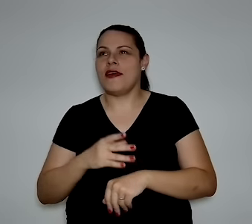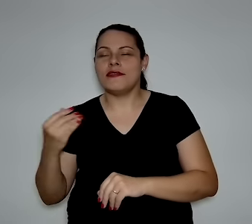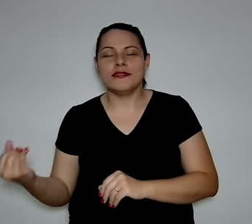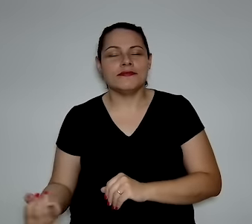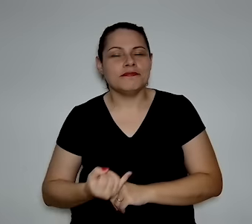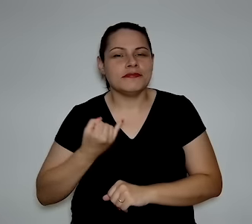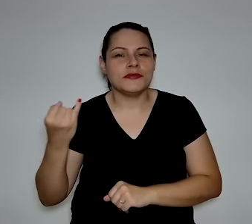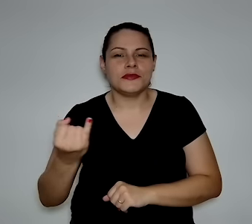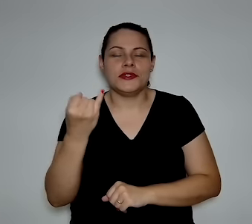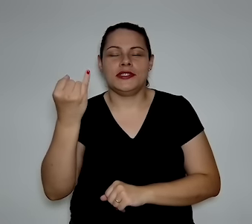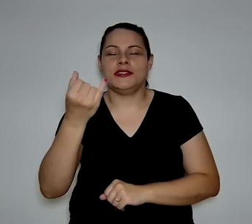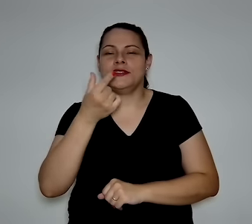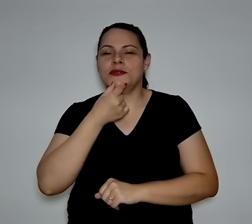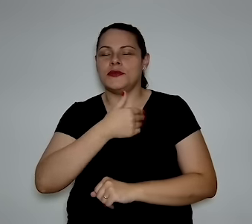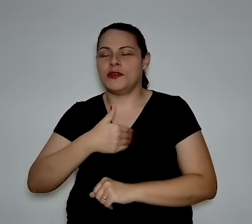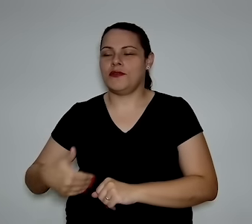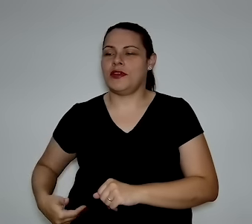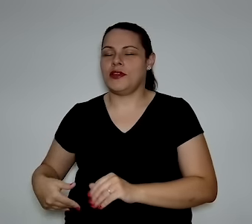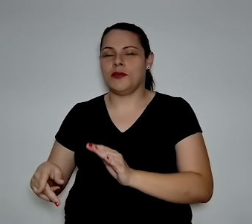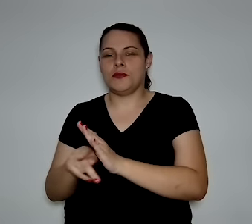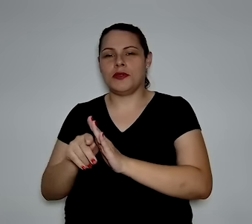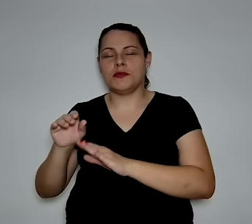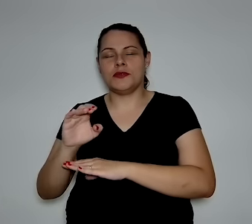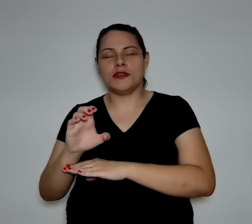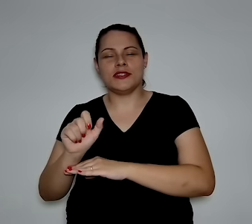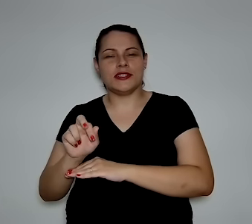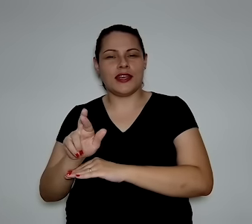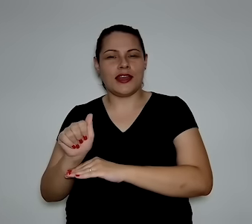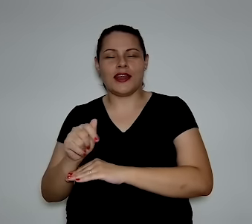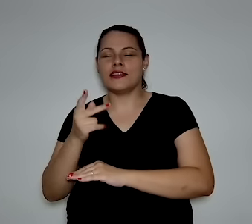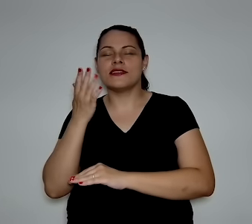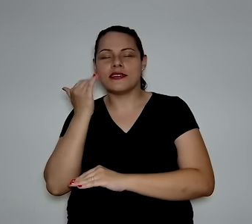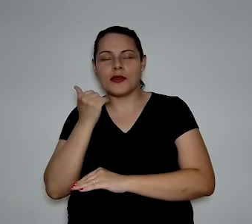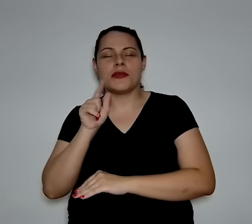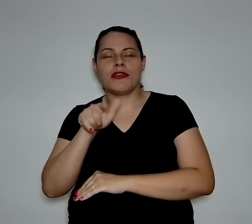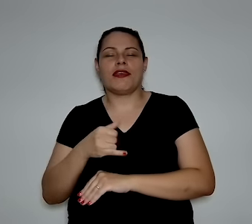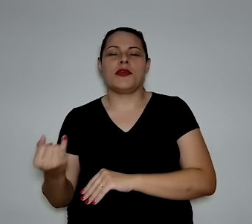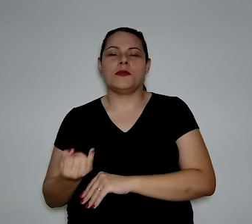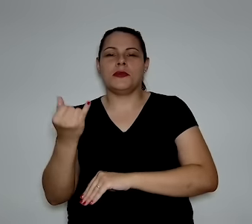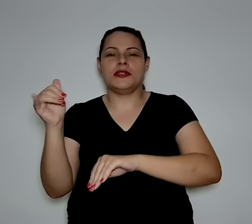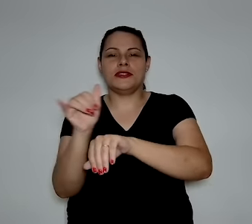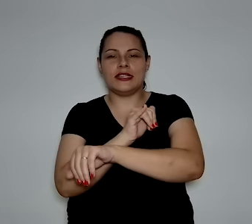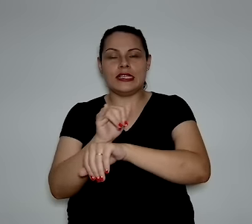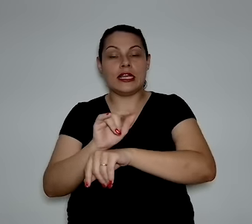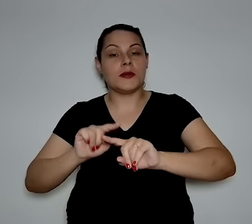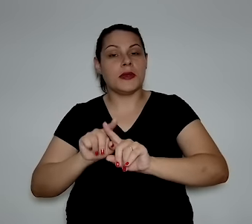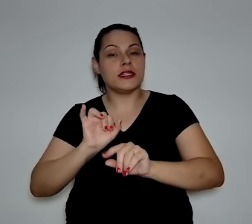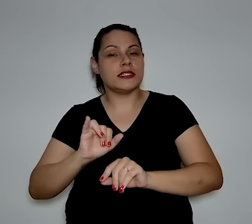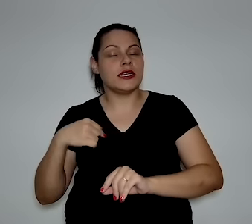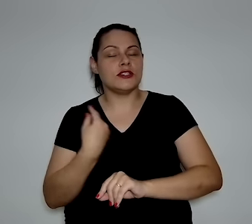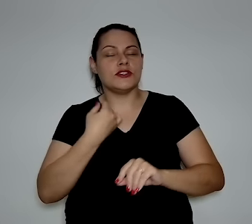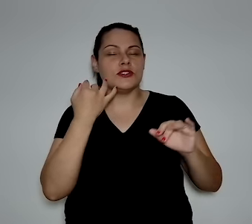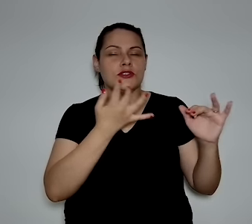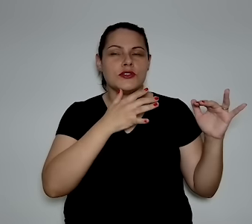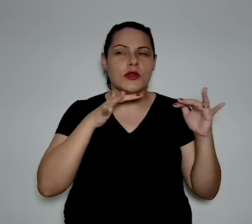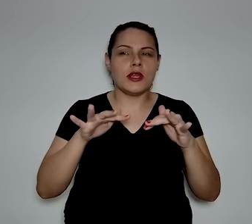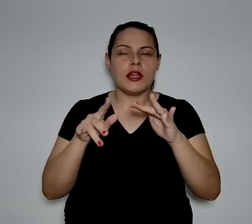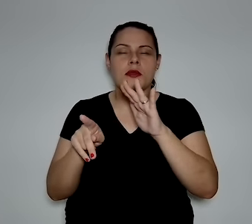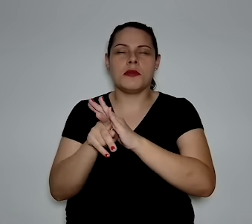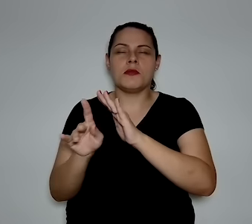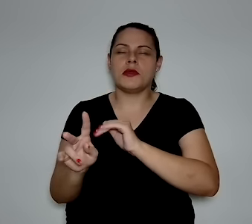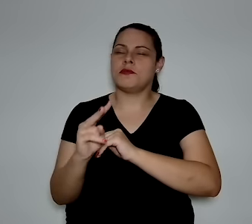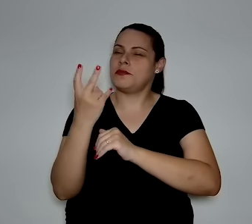que importante, como diz o governador do Ceará. Isso é de uma importância estratégica. Se nós olharmos